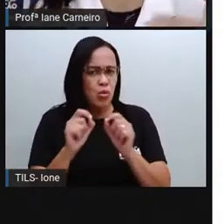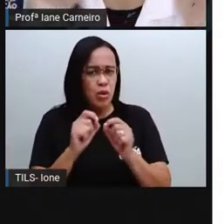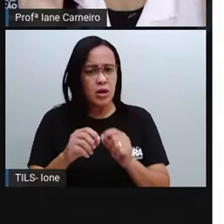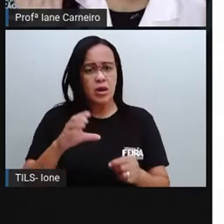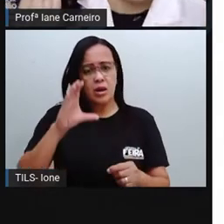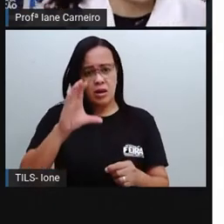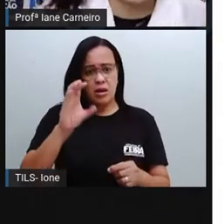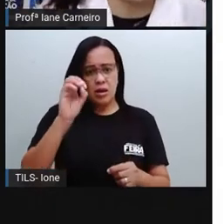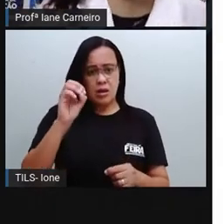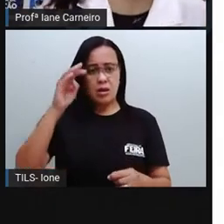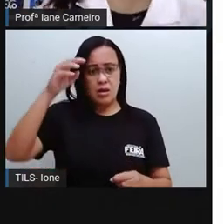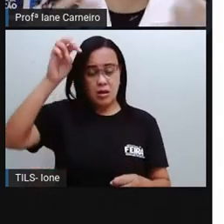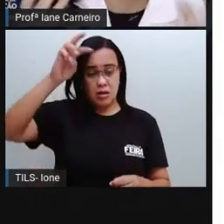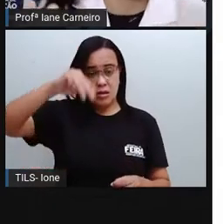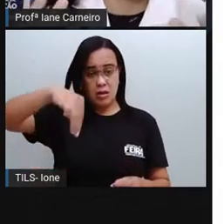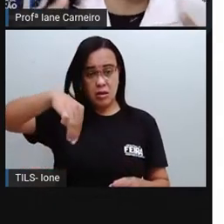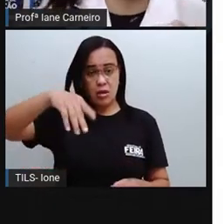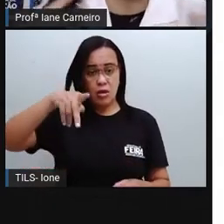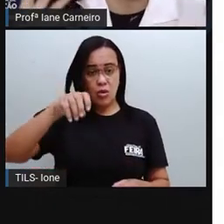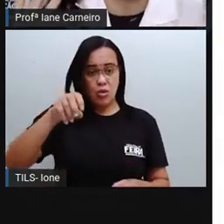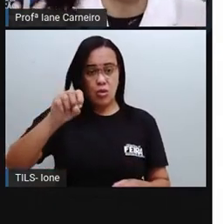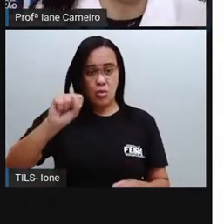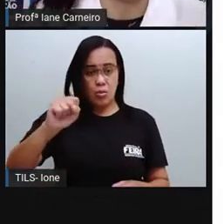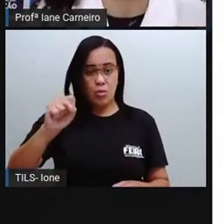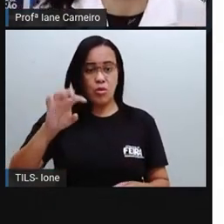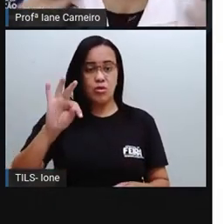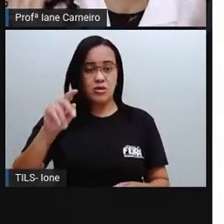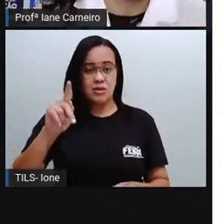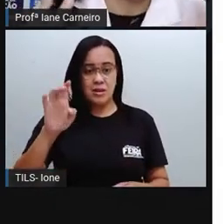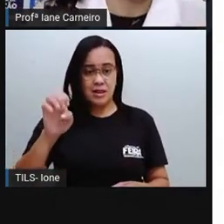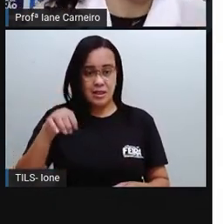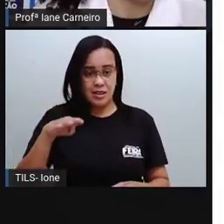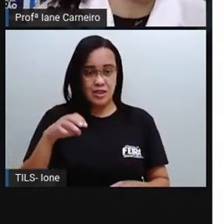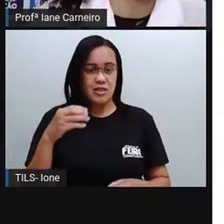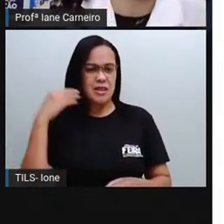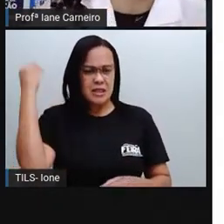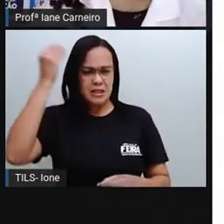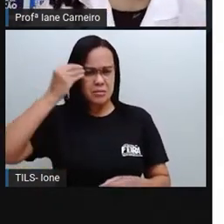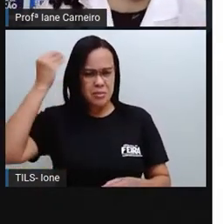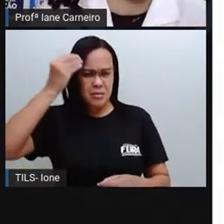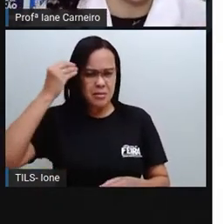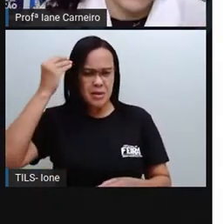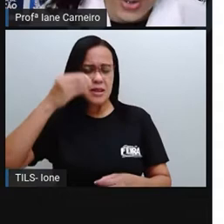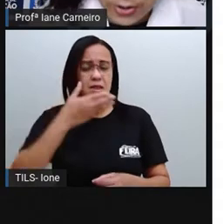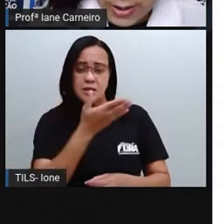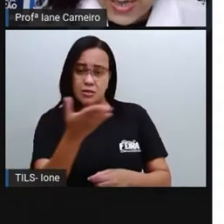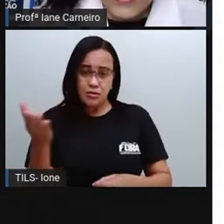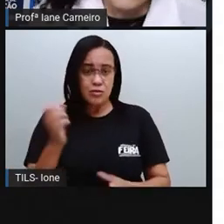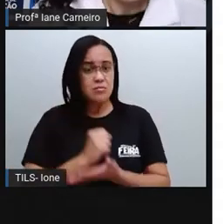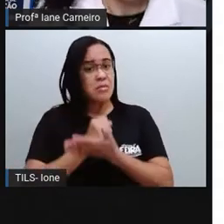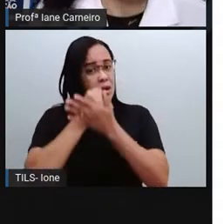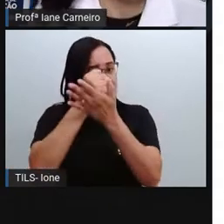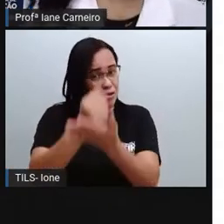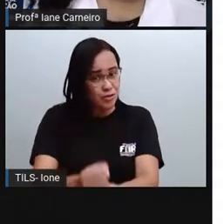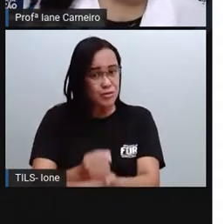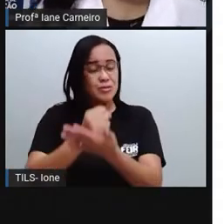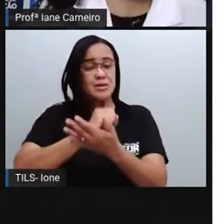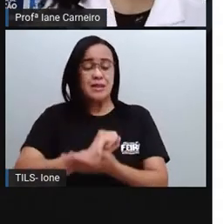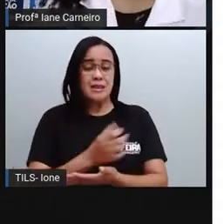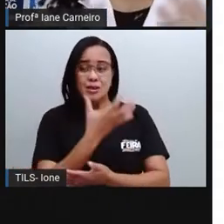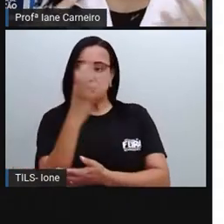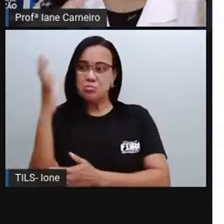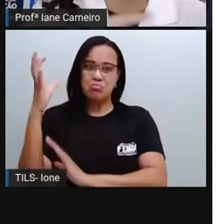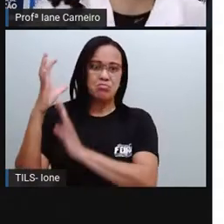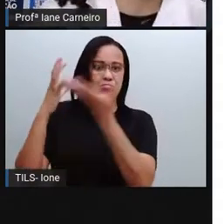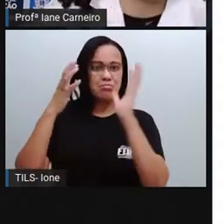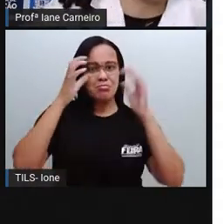fez, passa, né? Pra você ter a experiência de tá contribuindo com o meio ambiente. Nós vimos também, né?